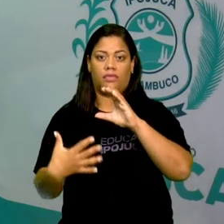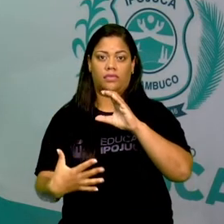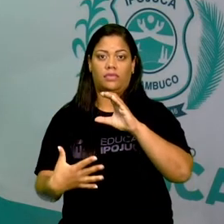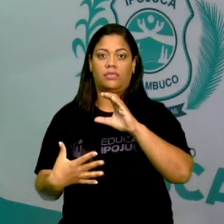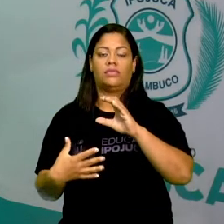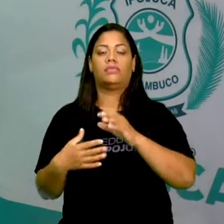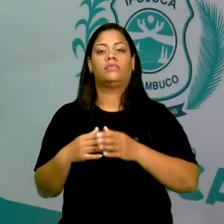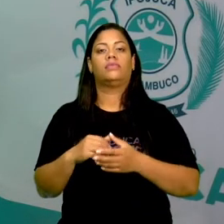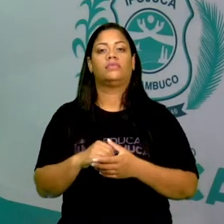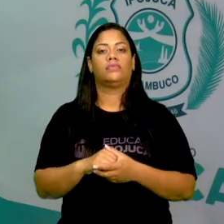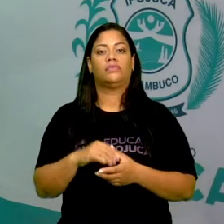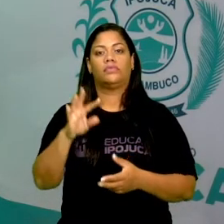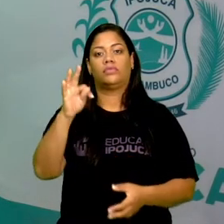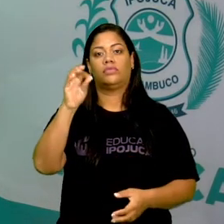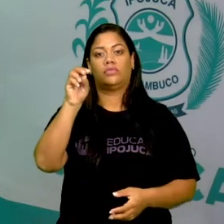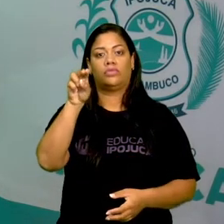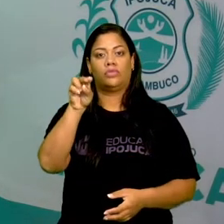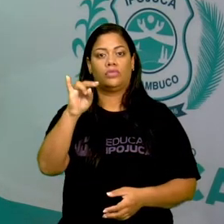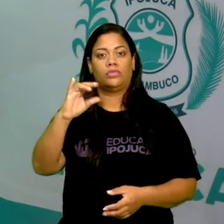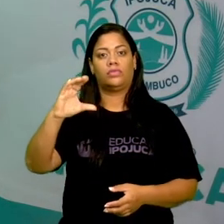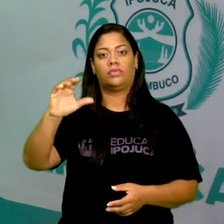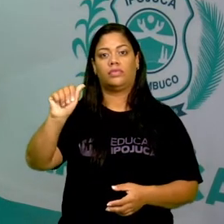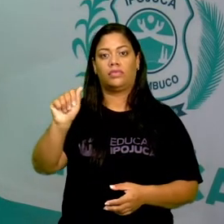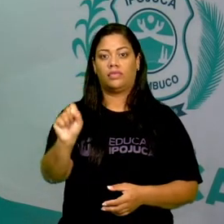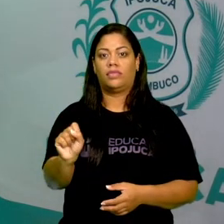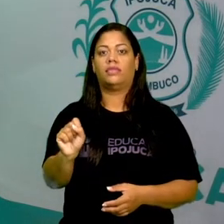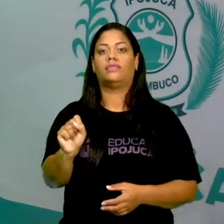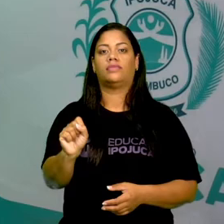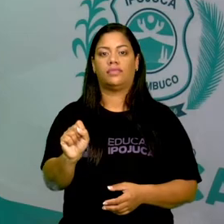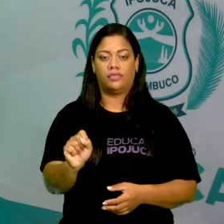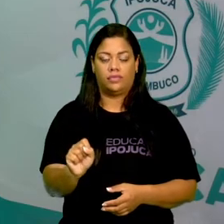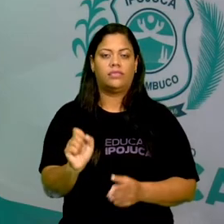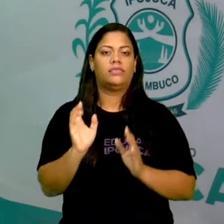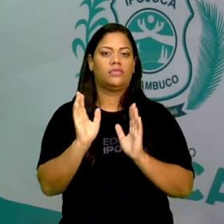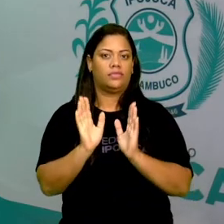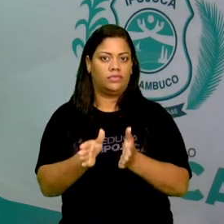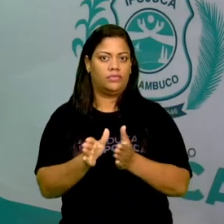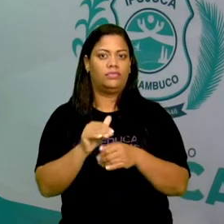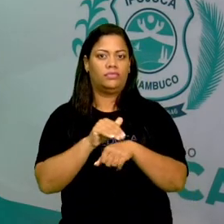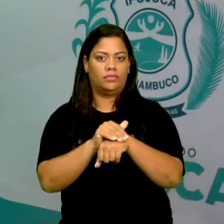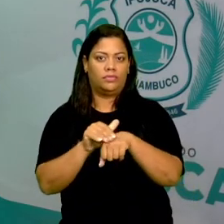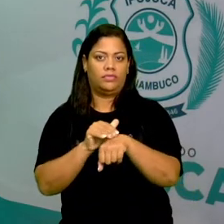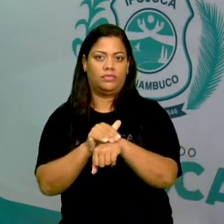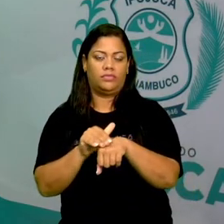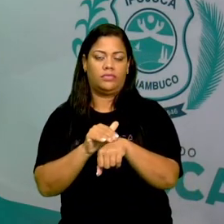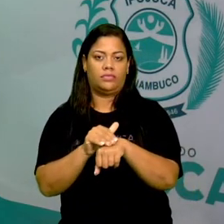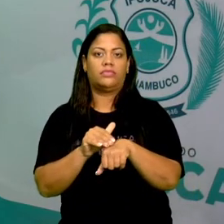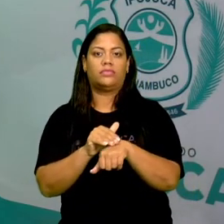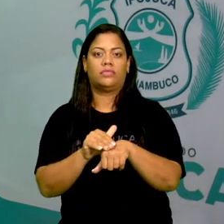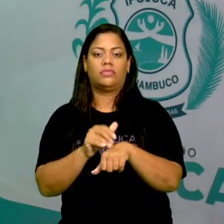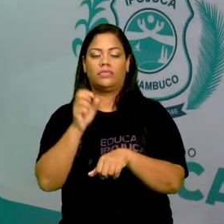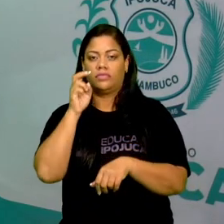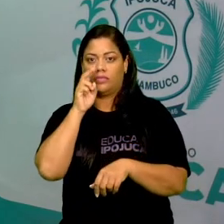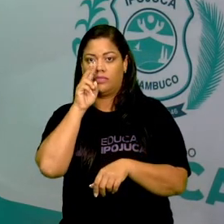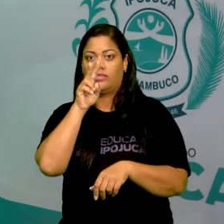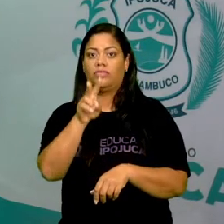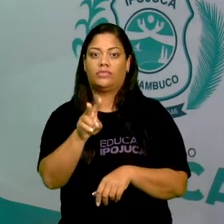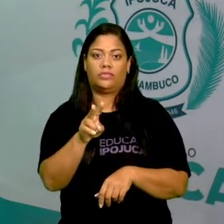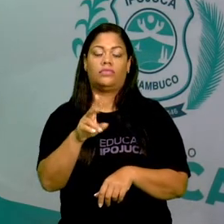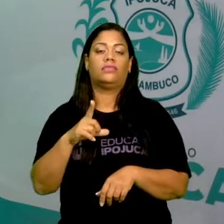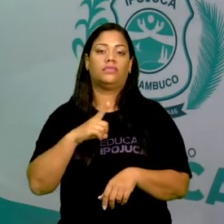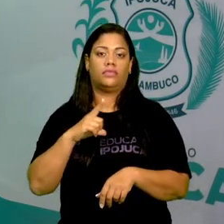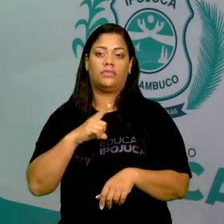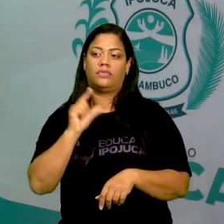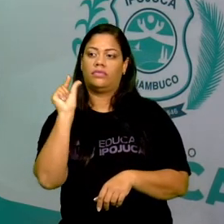sílabas tônicas. Então, sílabas tônicas, como a gente já tinha falado, são as sílabas mais fortes que